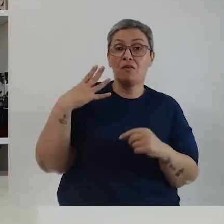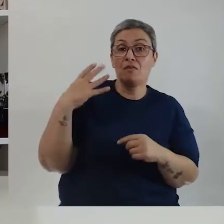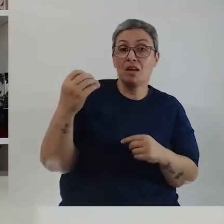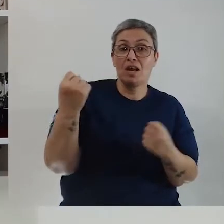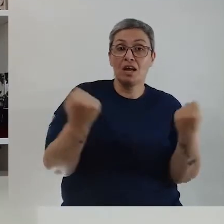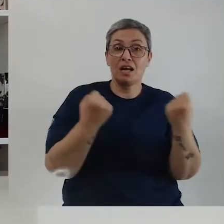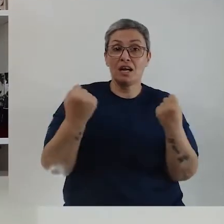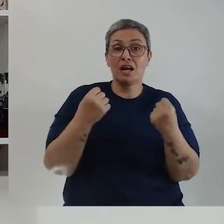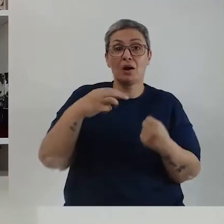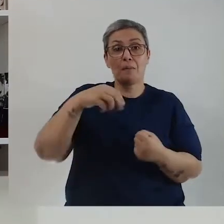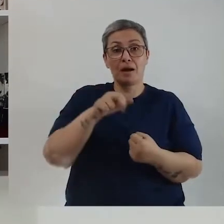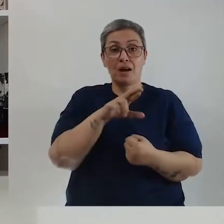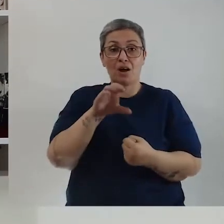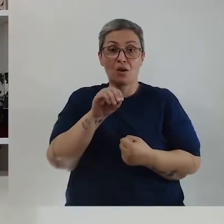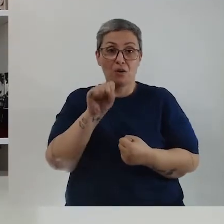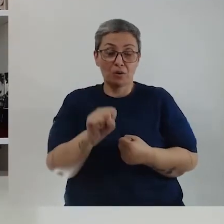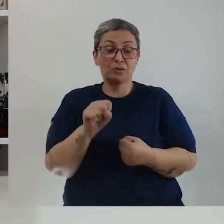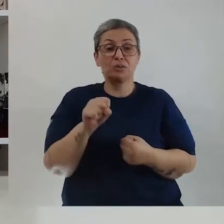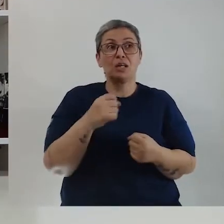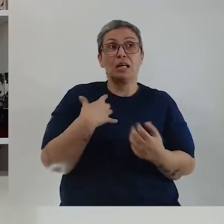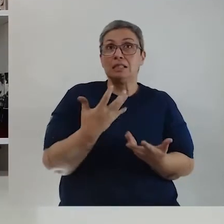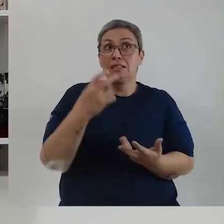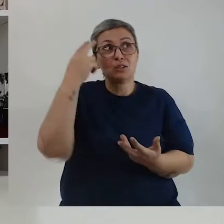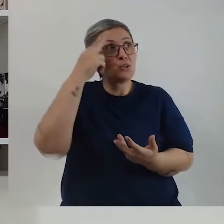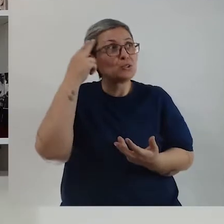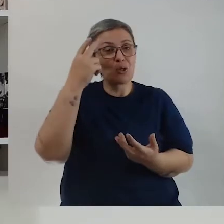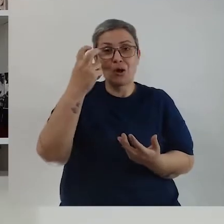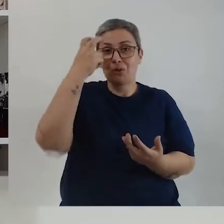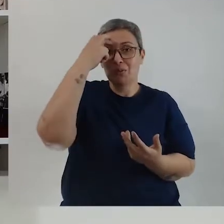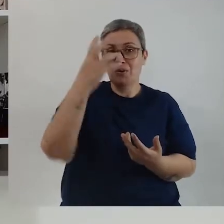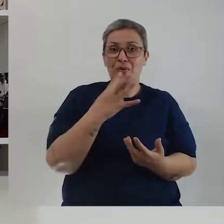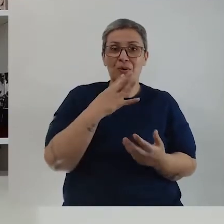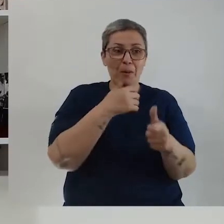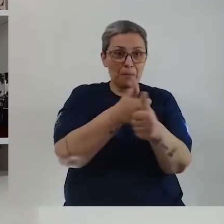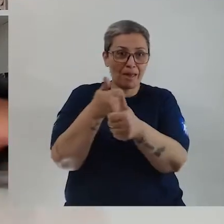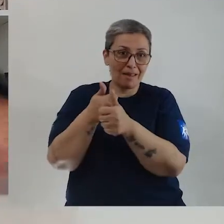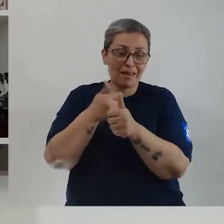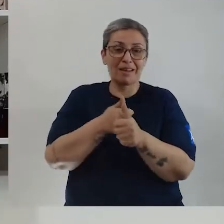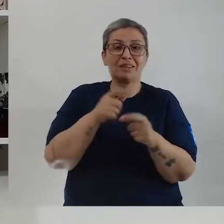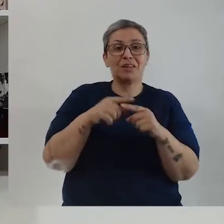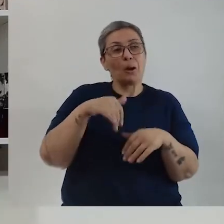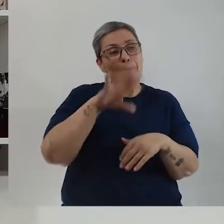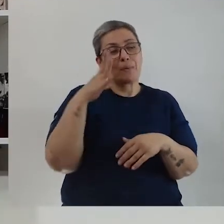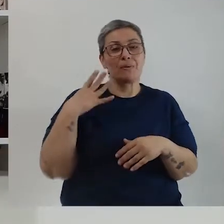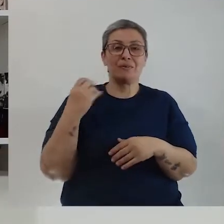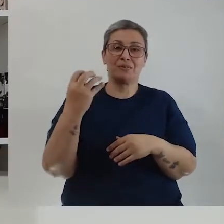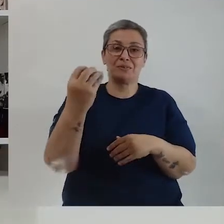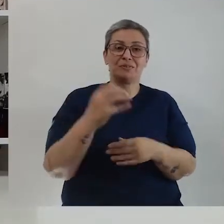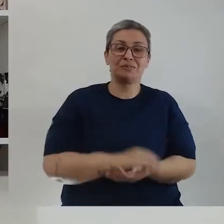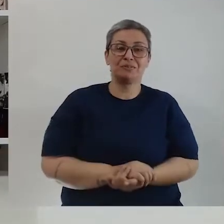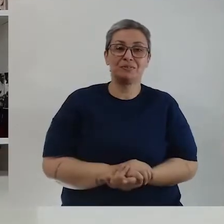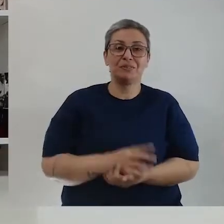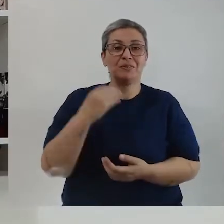Ter viajado de carro para Marrocos, que era meu sonho conhecer essa cultura. E ficar próximo, né? Dos países vizinhos e fazer mais